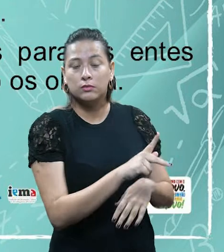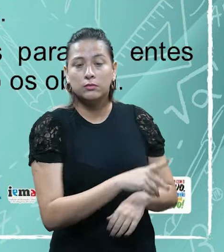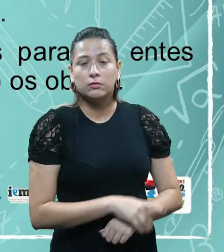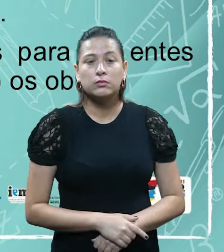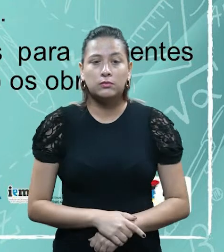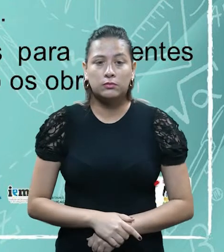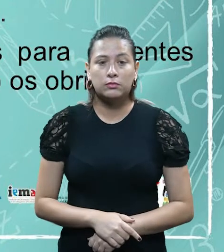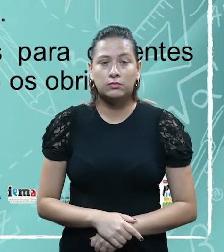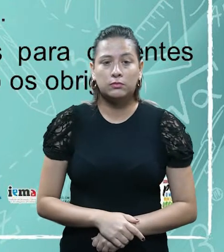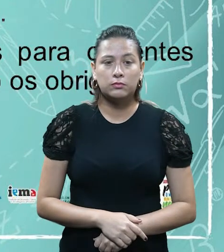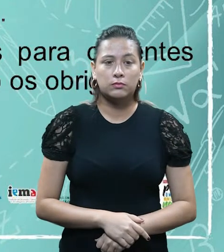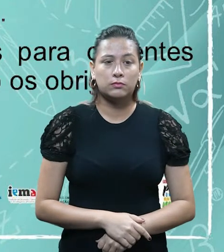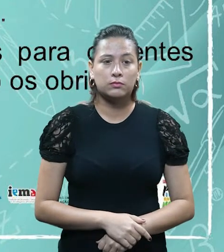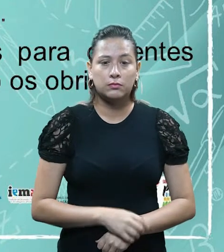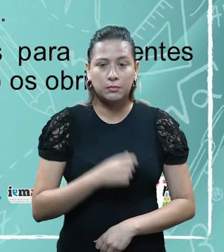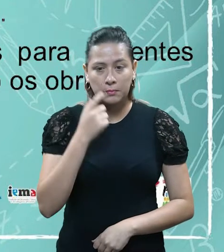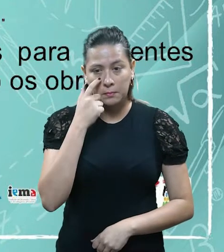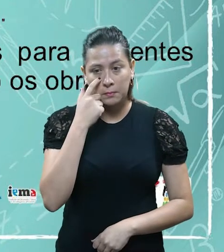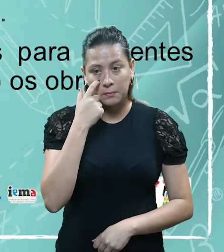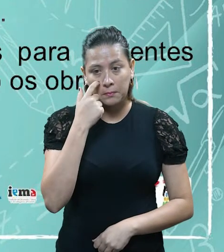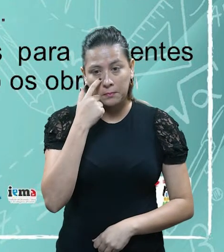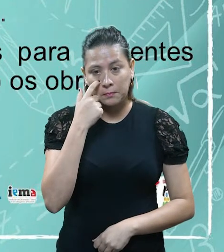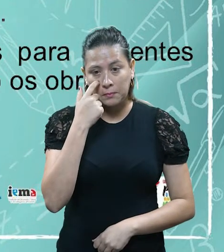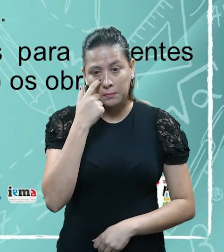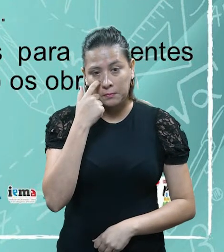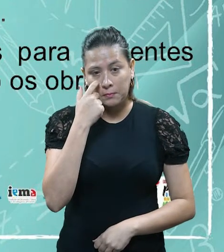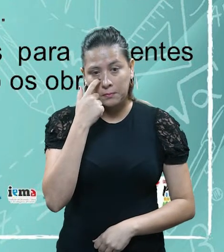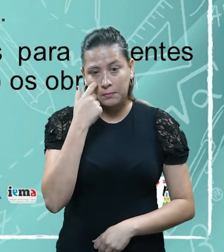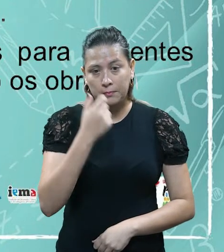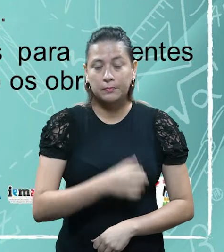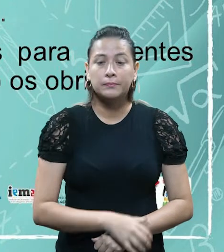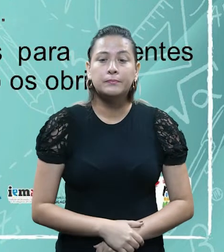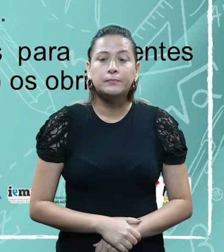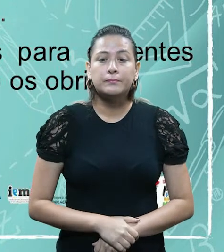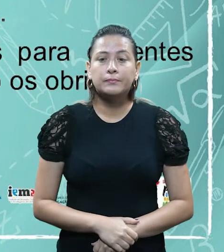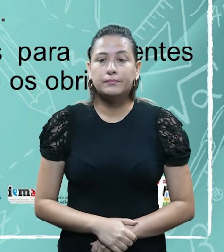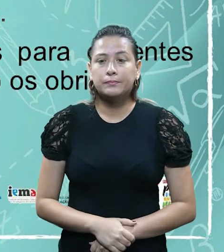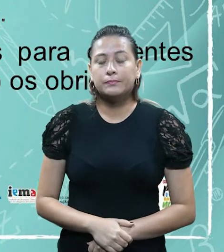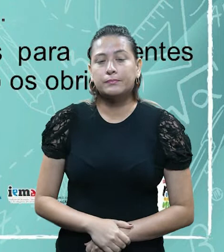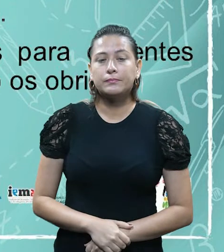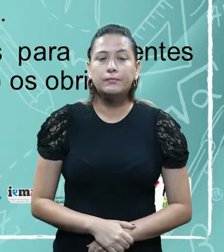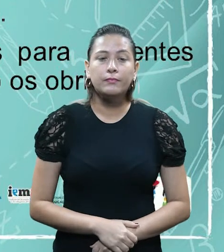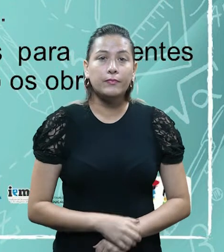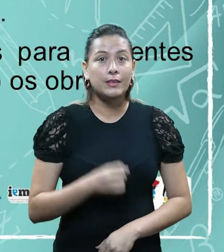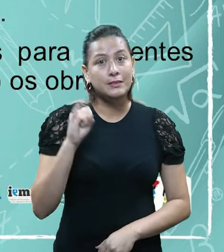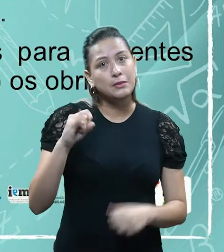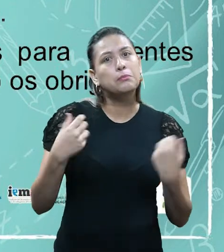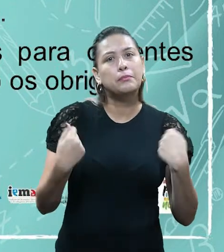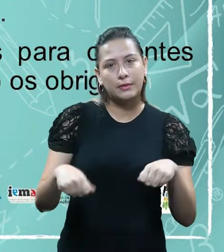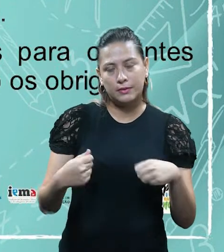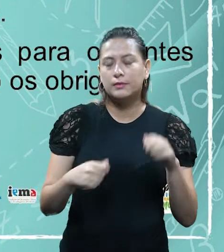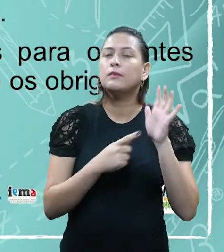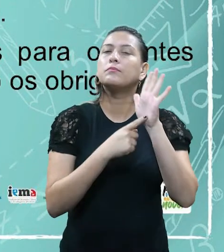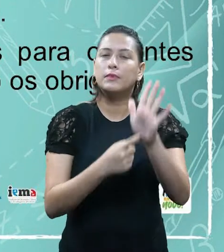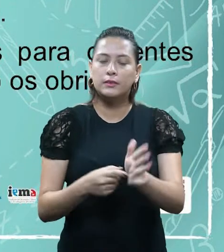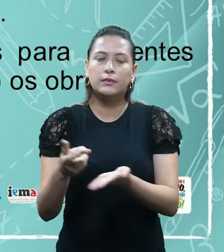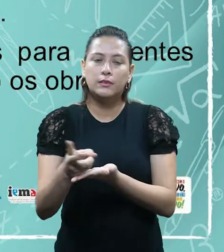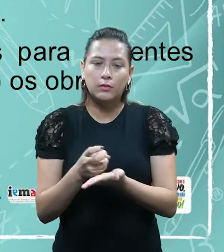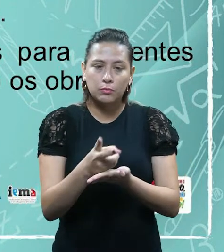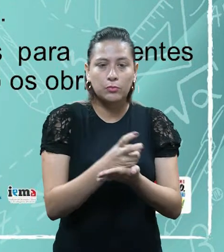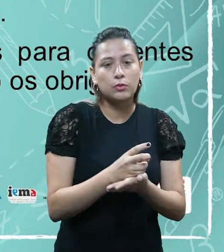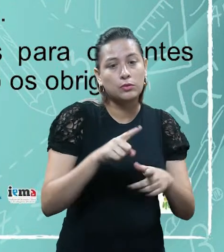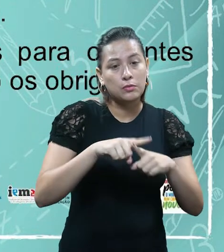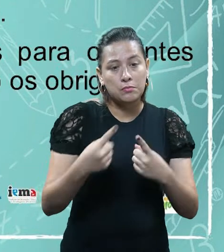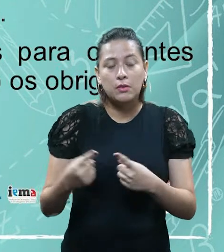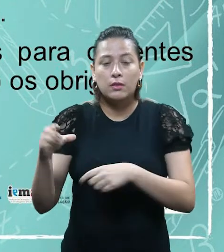somente a exercer a tal prerrogativa quando entender necessário, quando eles entenderem necessário, de fato, eles podem instituir o imposto, dito de outra maneira, a Constituição dá